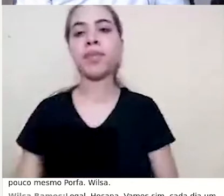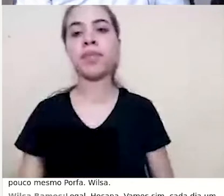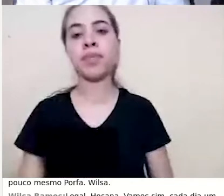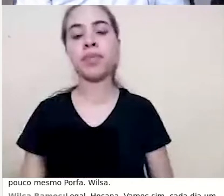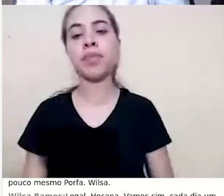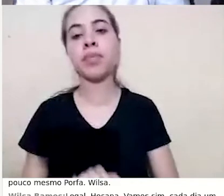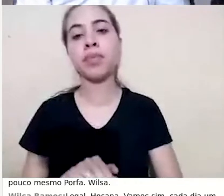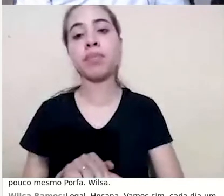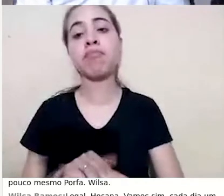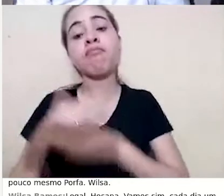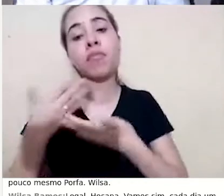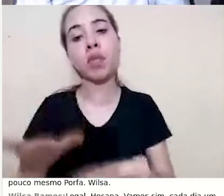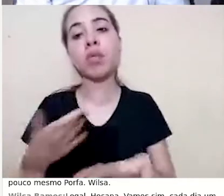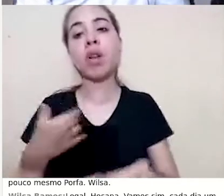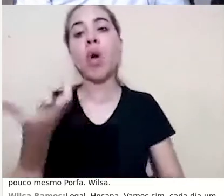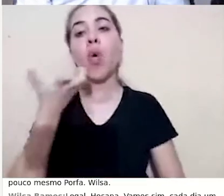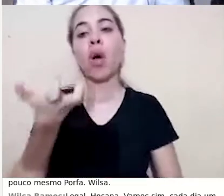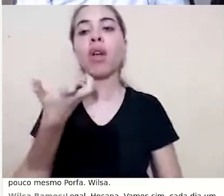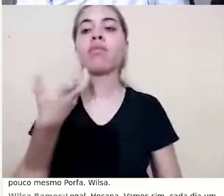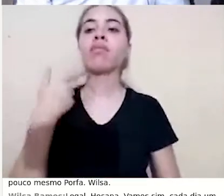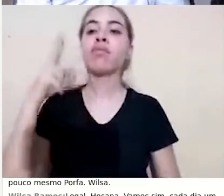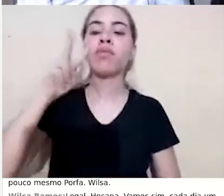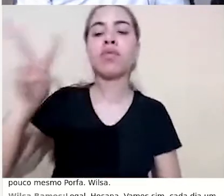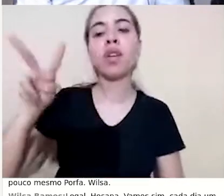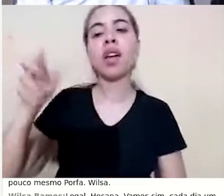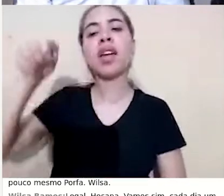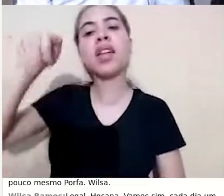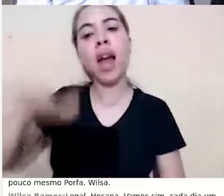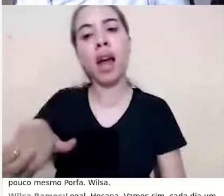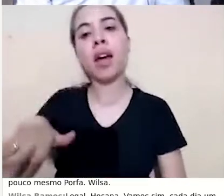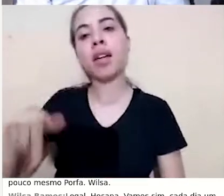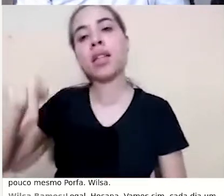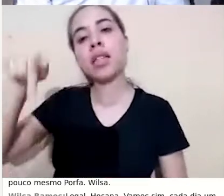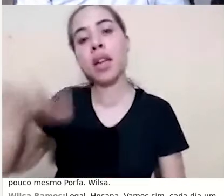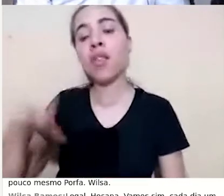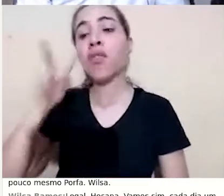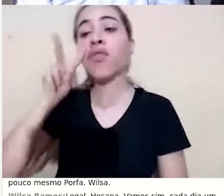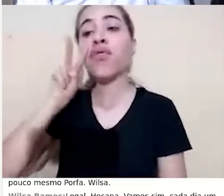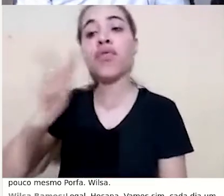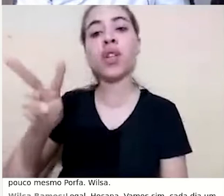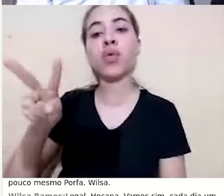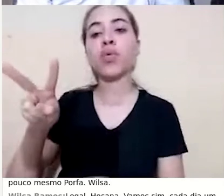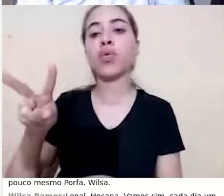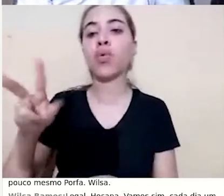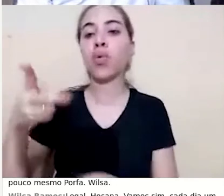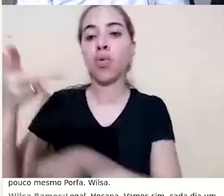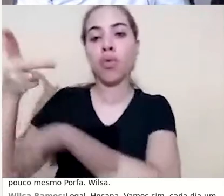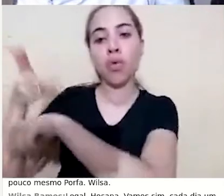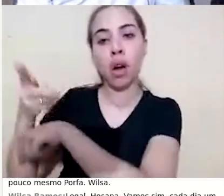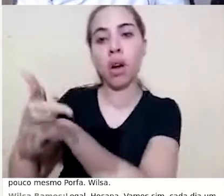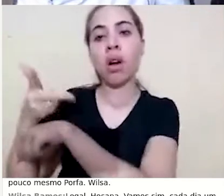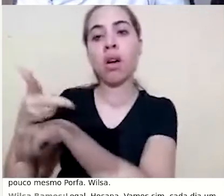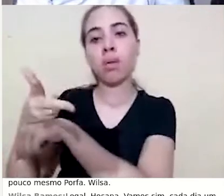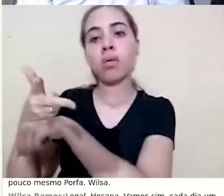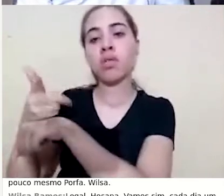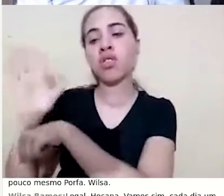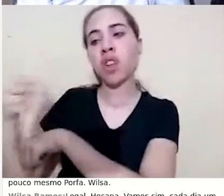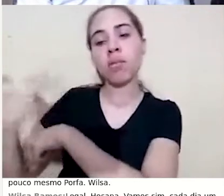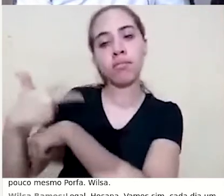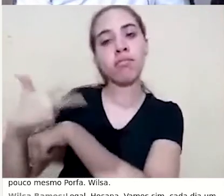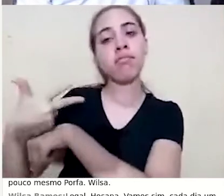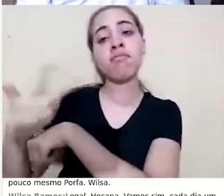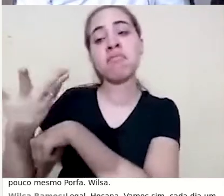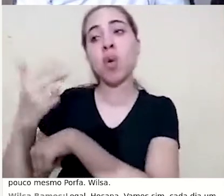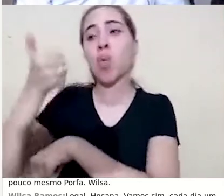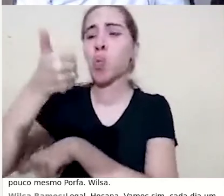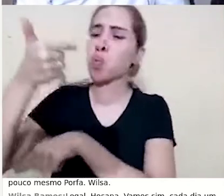Então, eu quero verificar aqui quem já viu a vídeo-aula, então, eu vejo que um, dois,